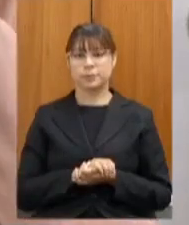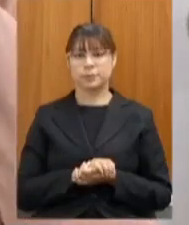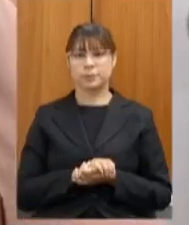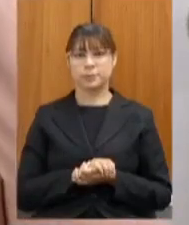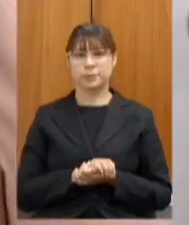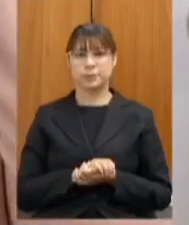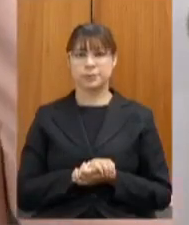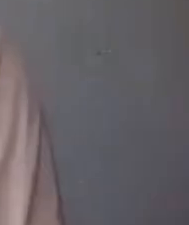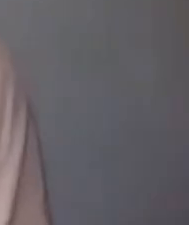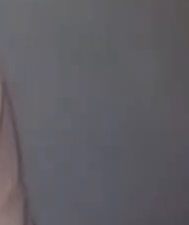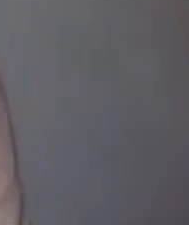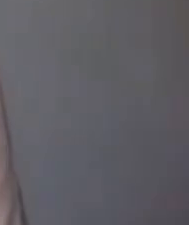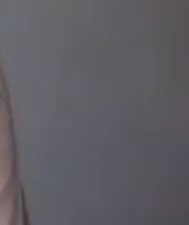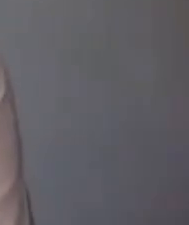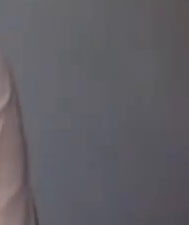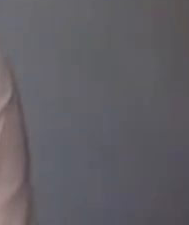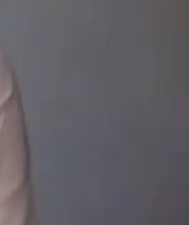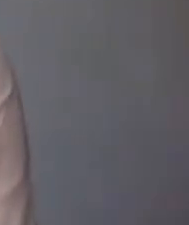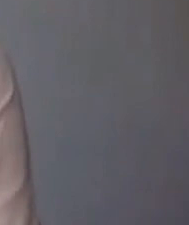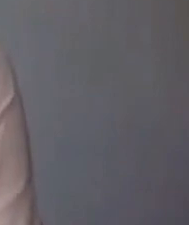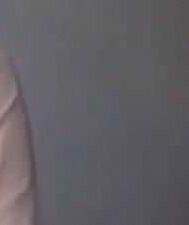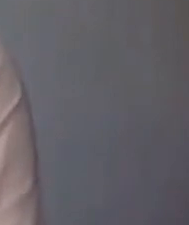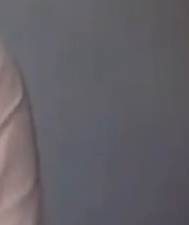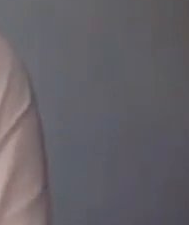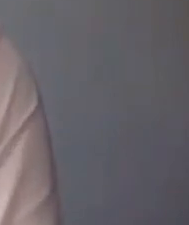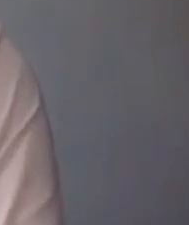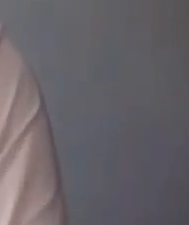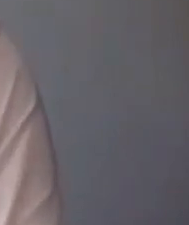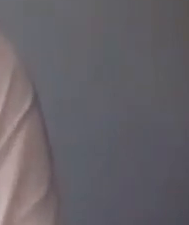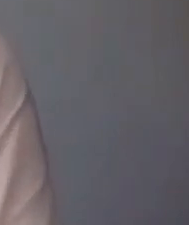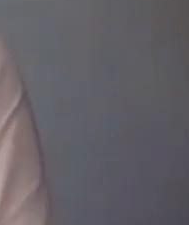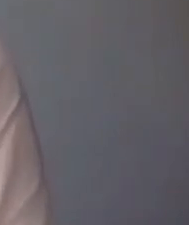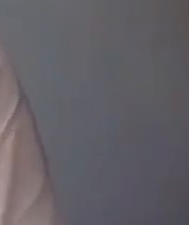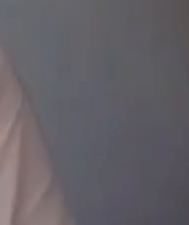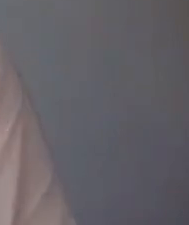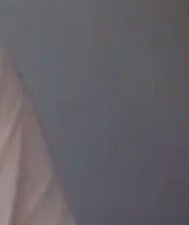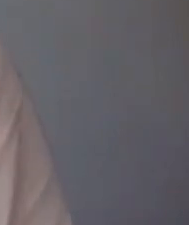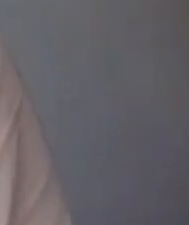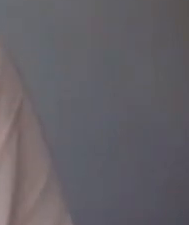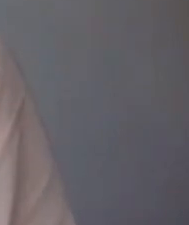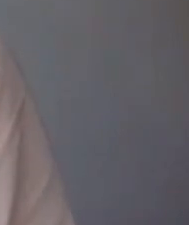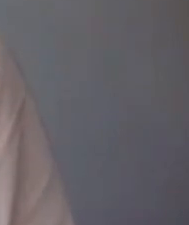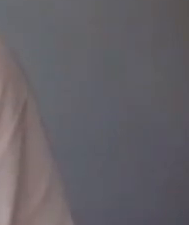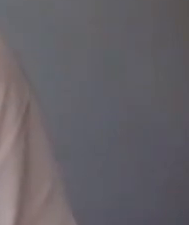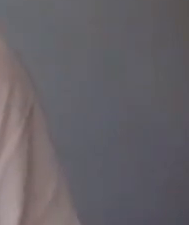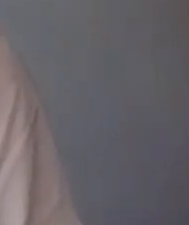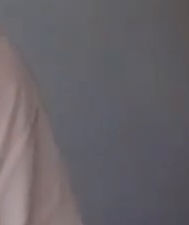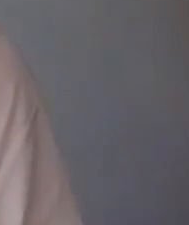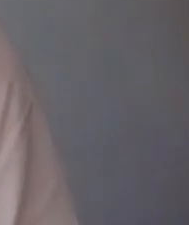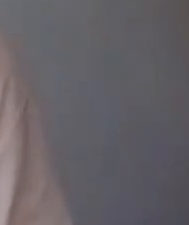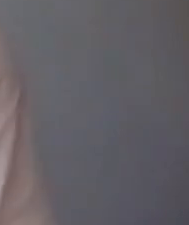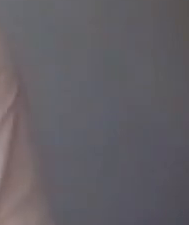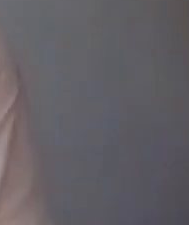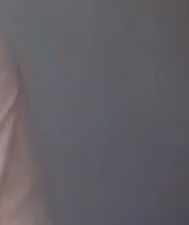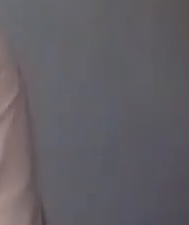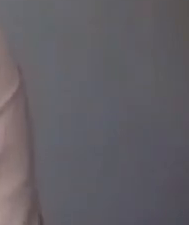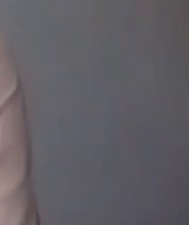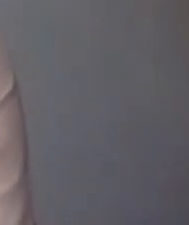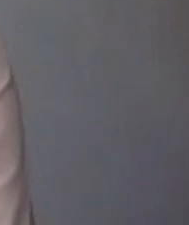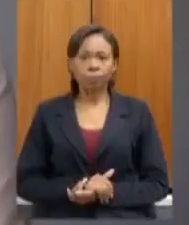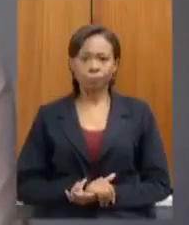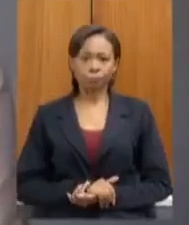Presidente Beatriz muito obrigada pelas suas perguntas eu vou tentar responder cada uma delas tomei nota que são muitas